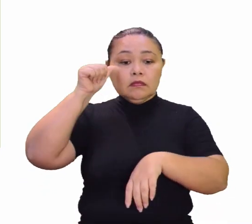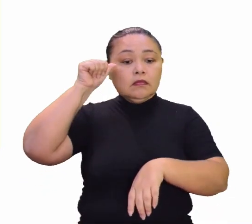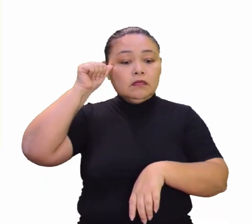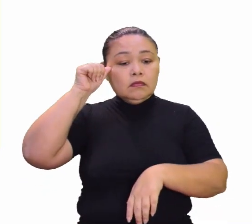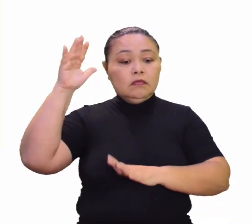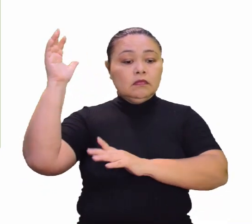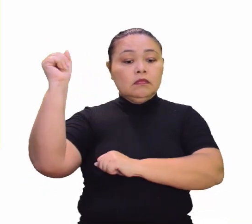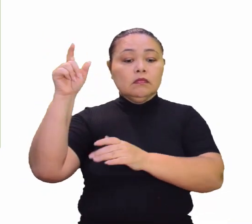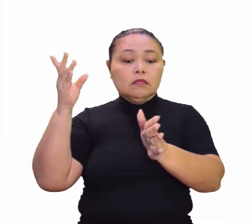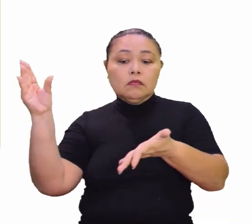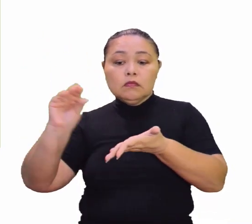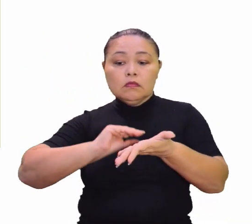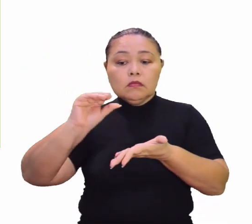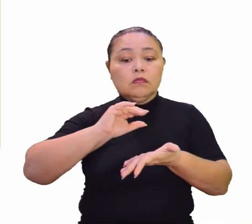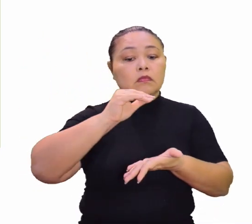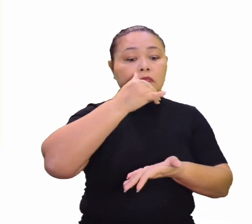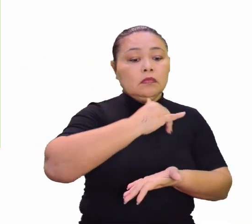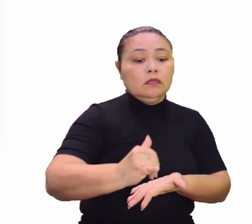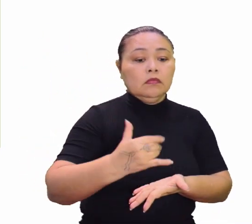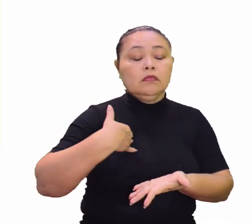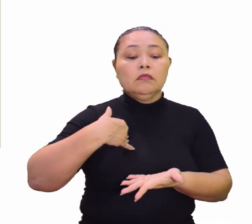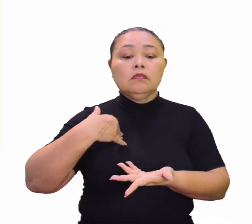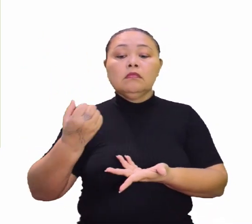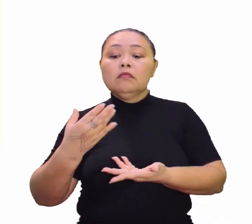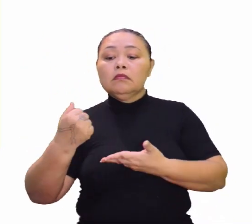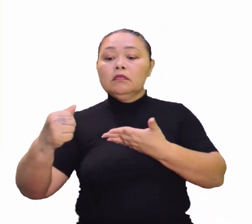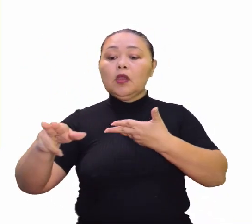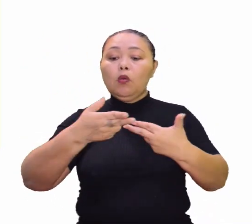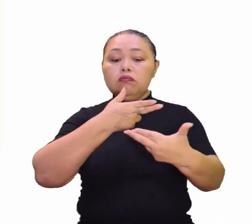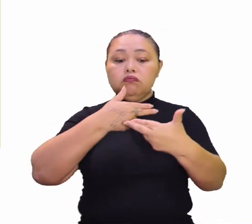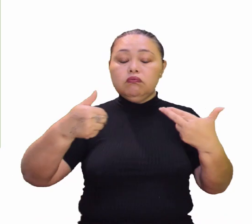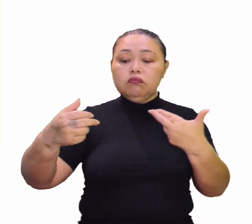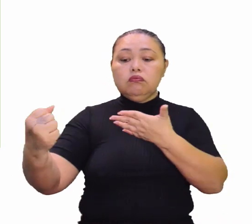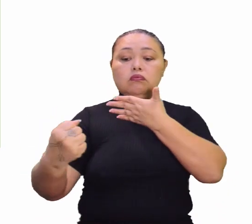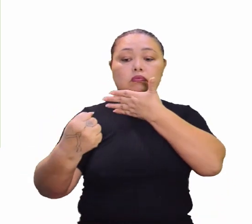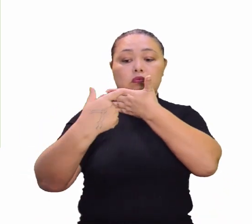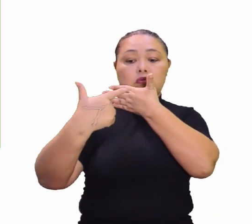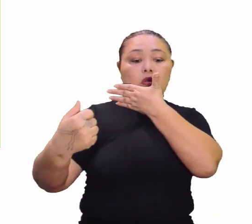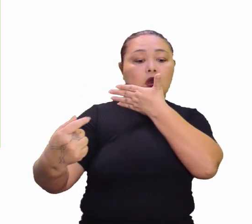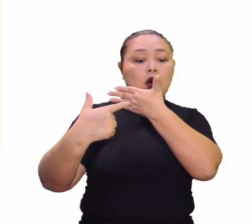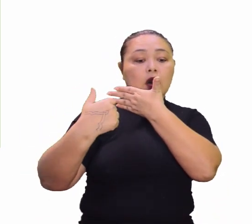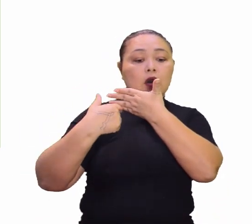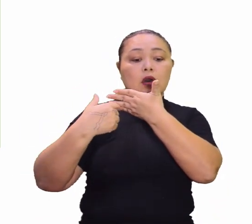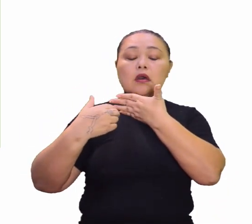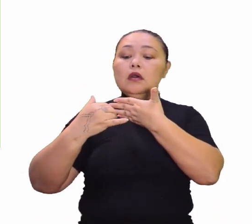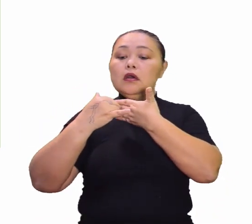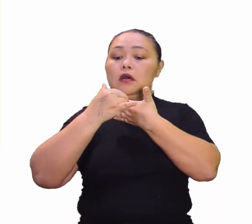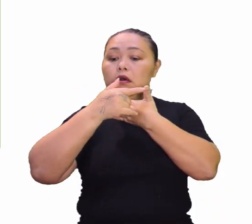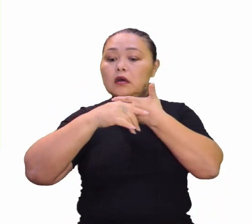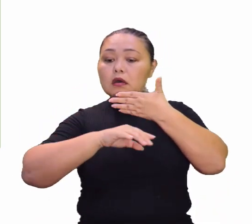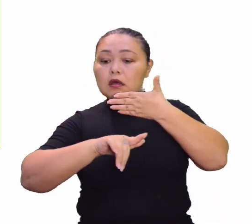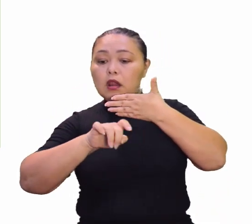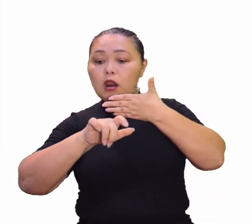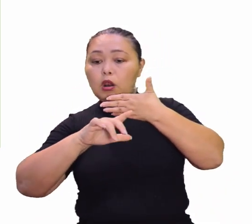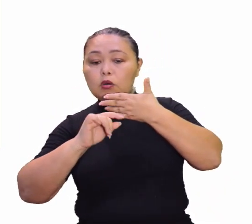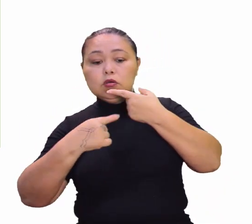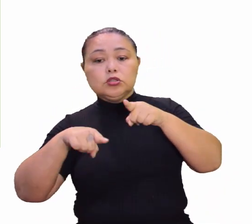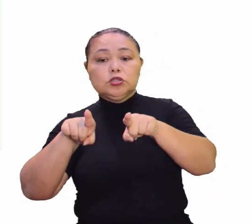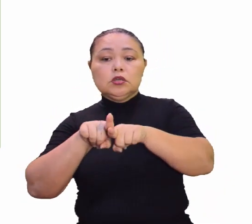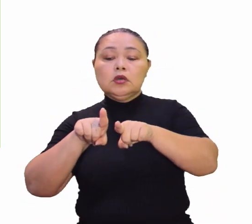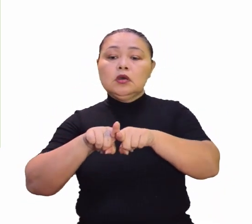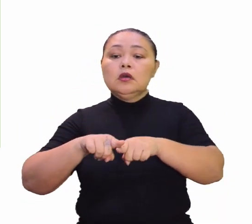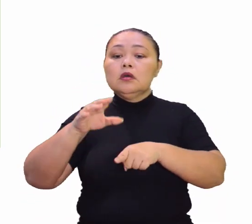Espanha, investimentos em energias renováveis, eólica, solar e hidrológica. A